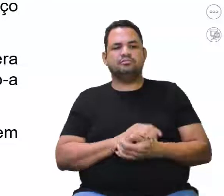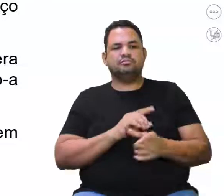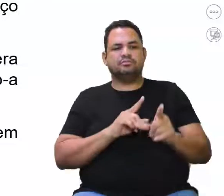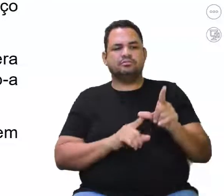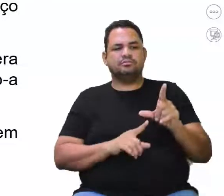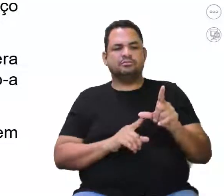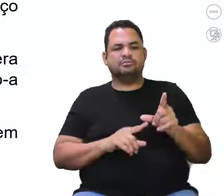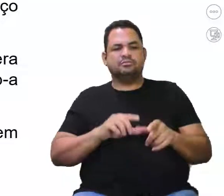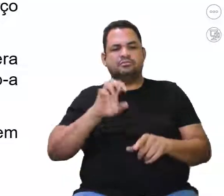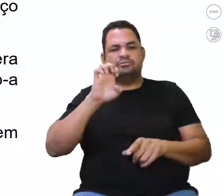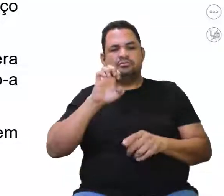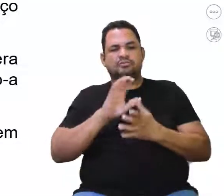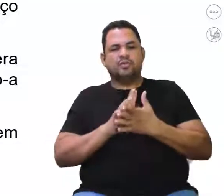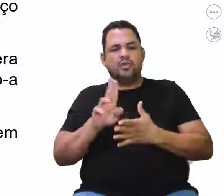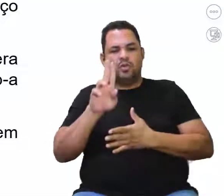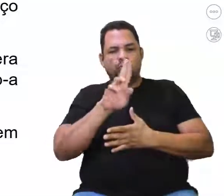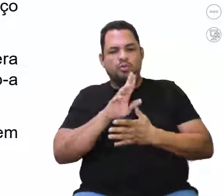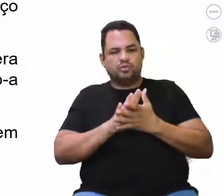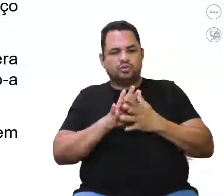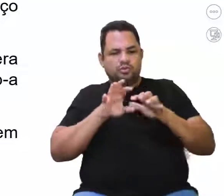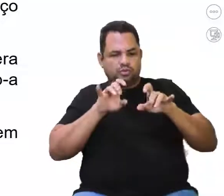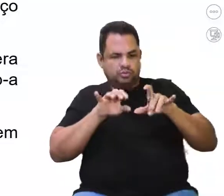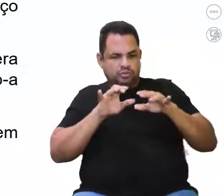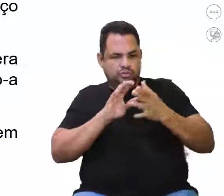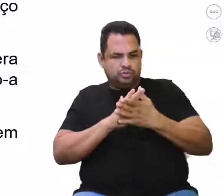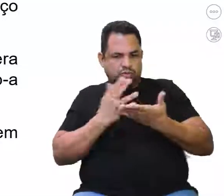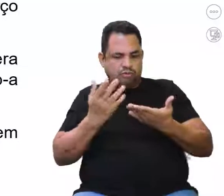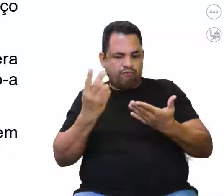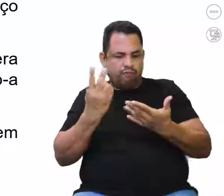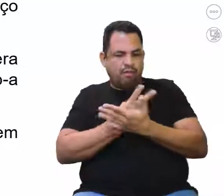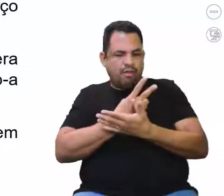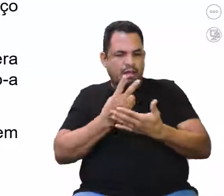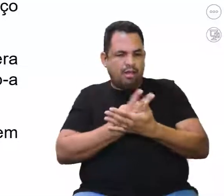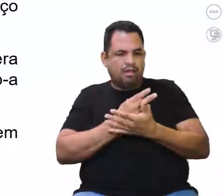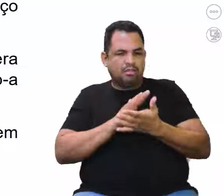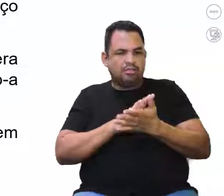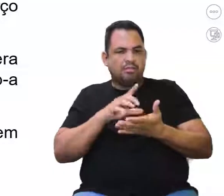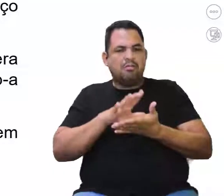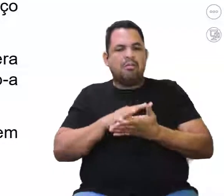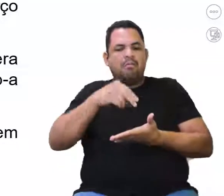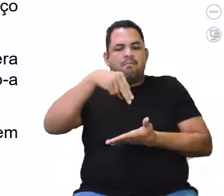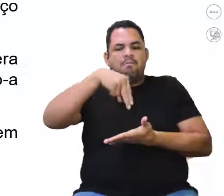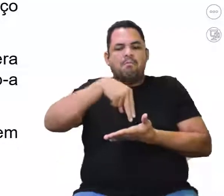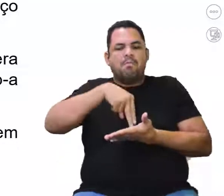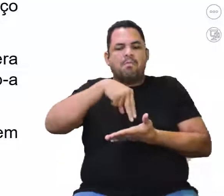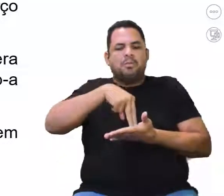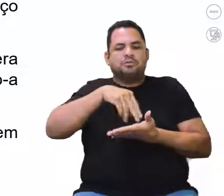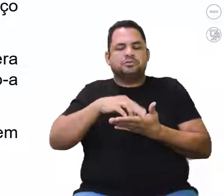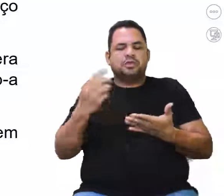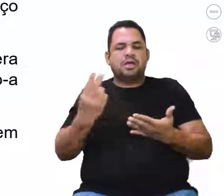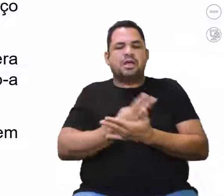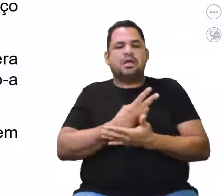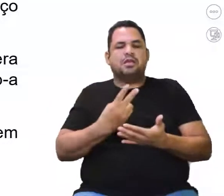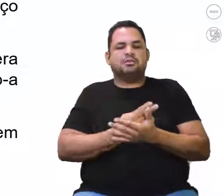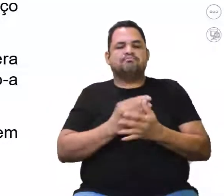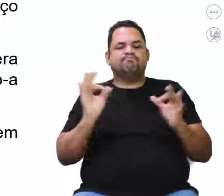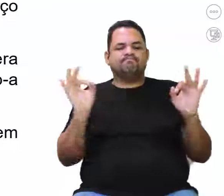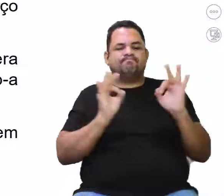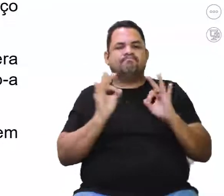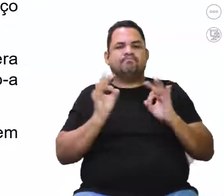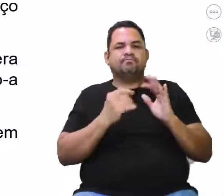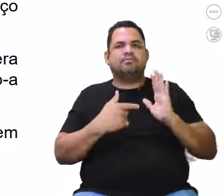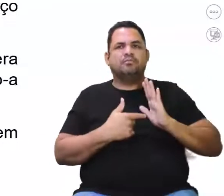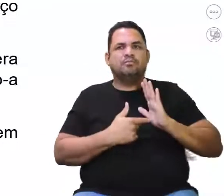E, o uso contínuo do computador de forma inadequada, tem ocasionado a má postura corporal. Perfeito. Então, a gente